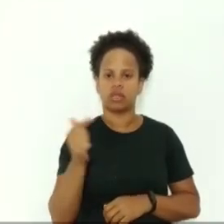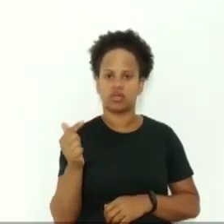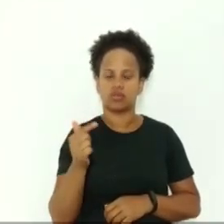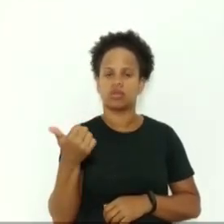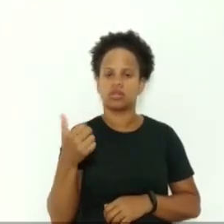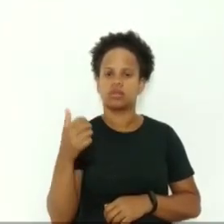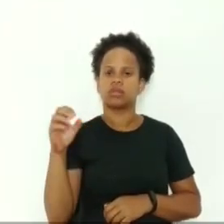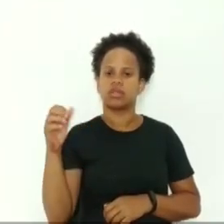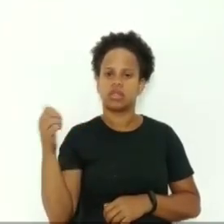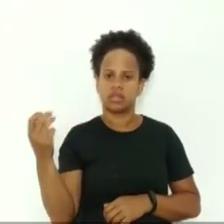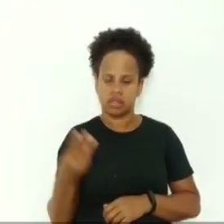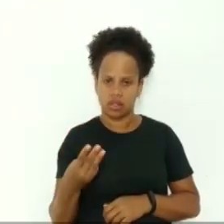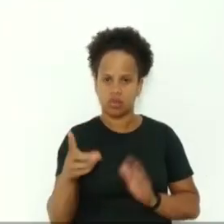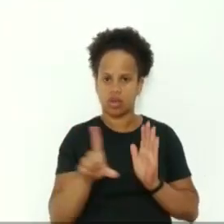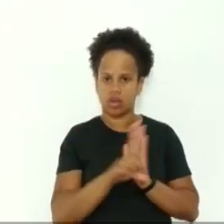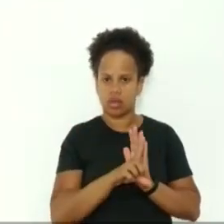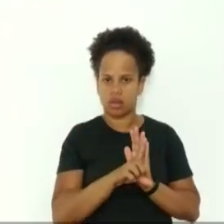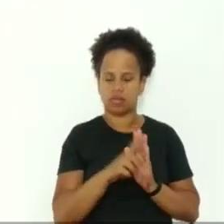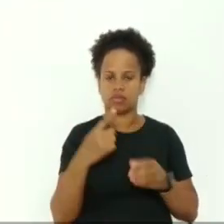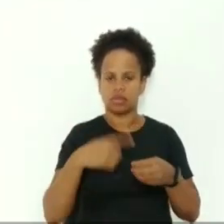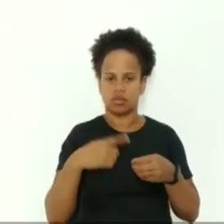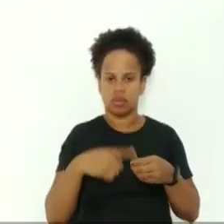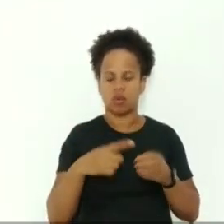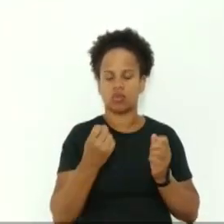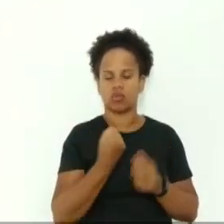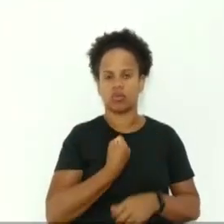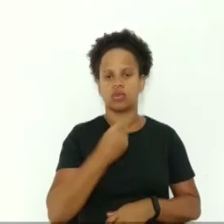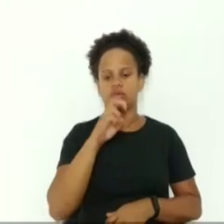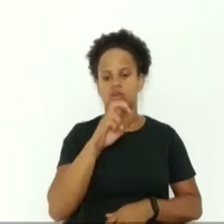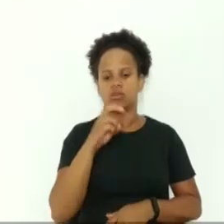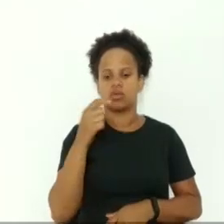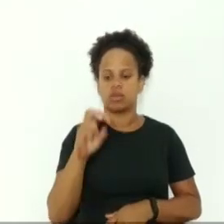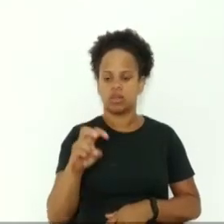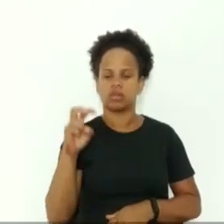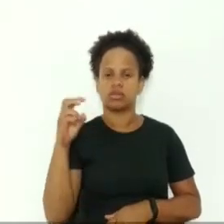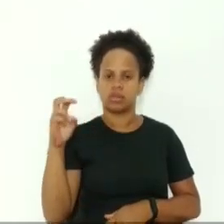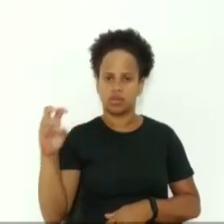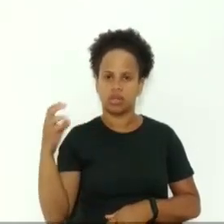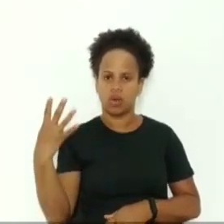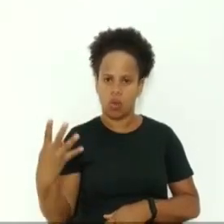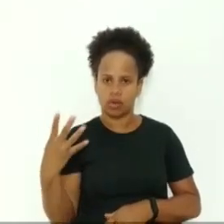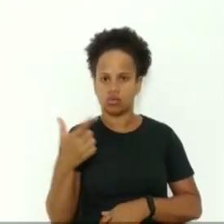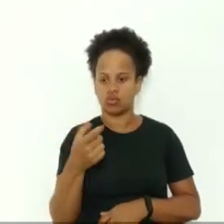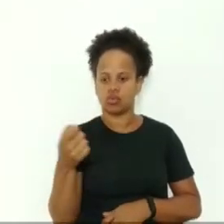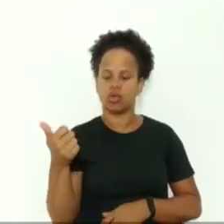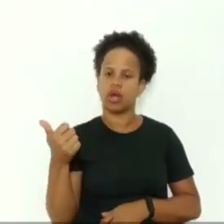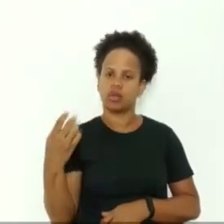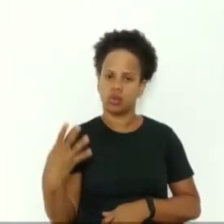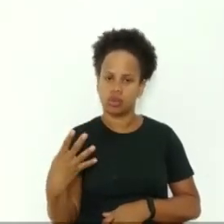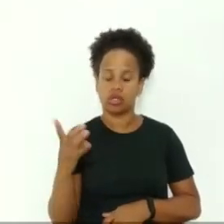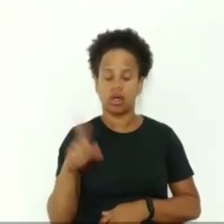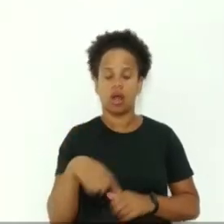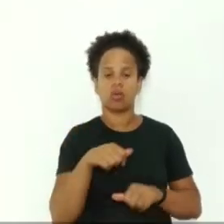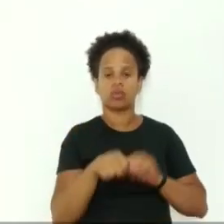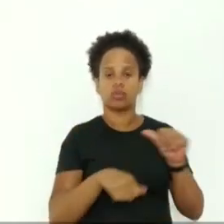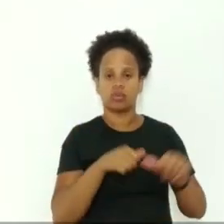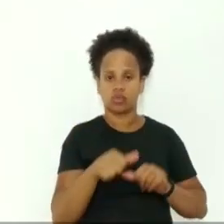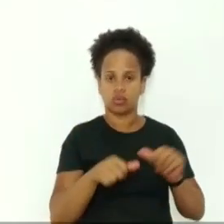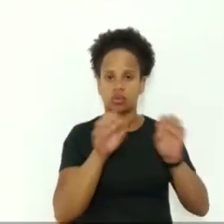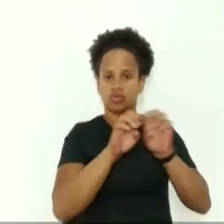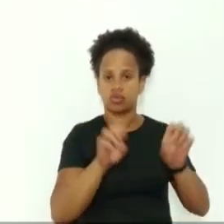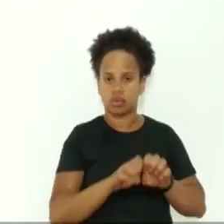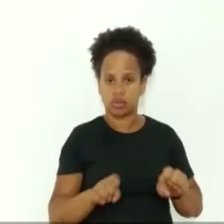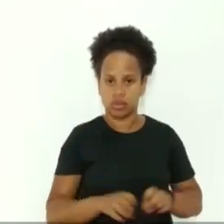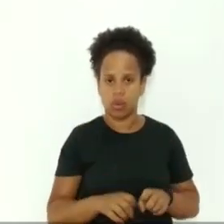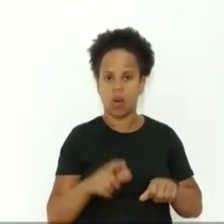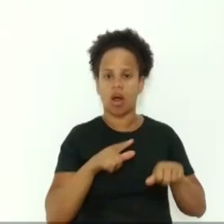número 5.554, de 2014, que dispõe sobre a reestruturação do aluguel social. Discussão e